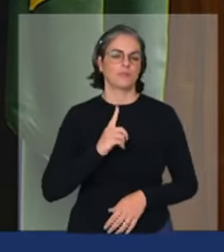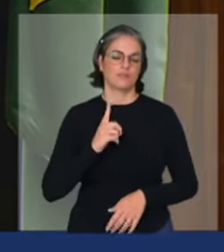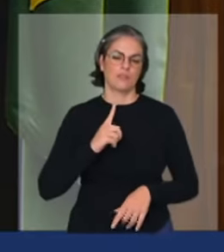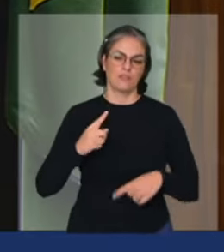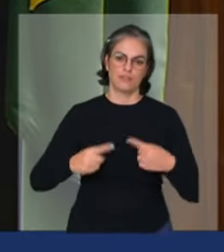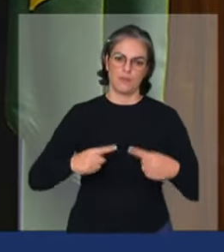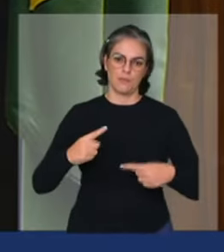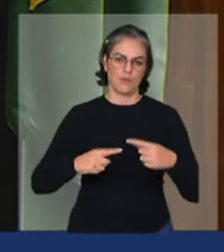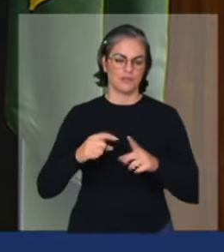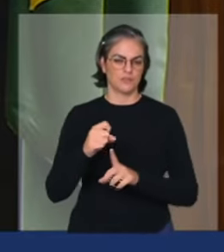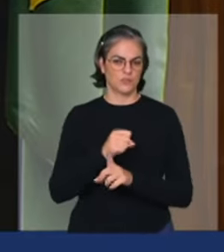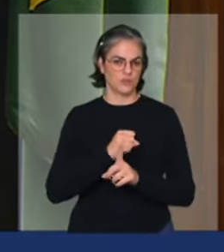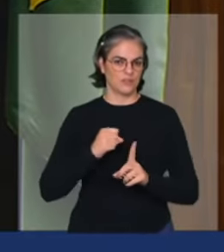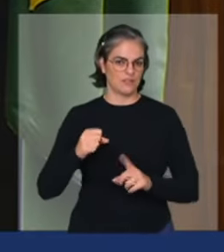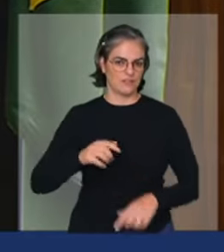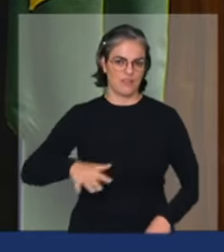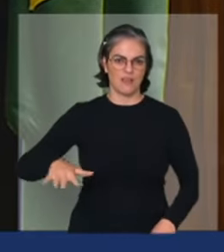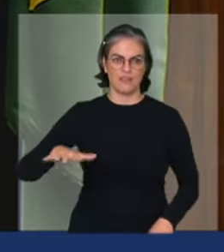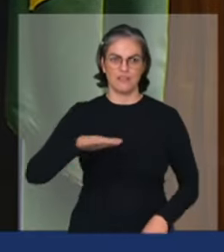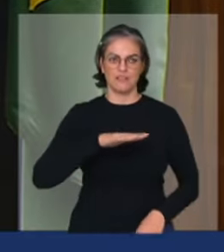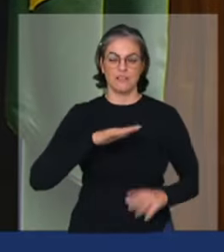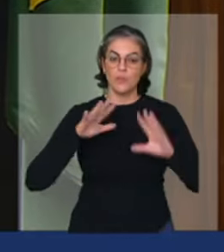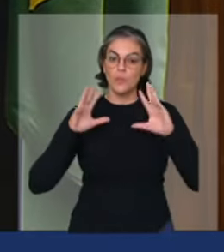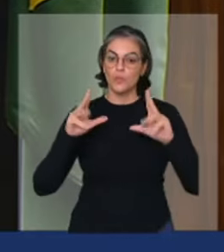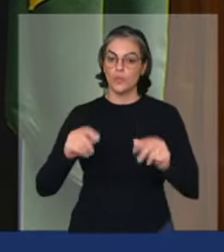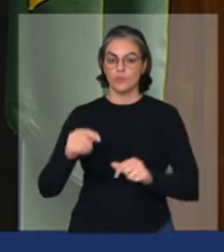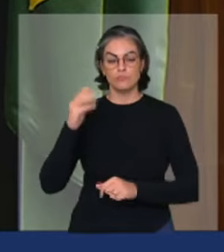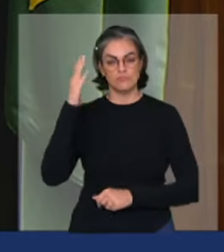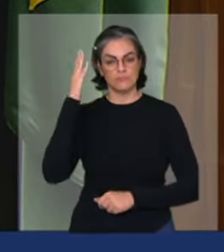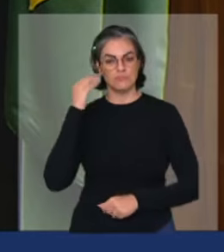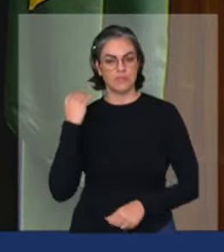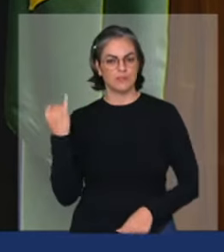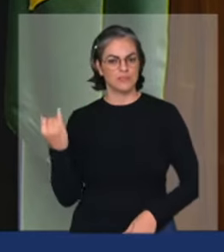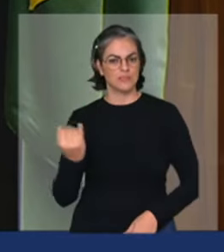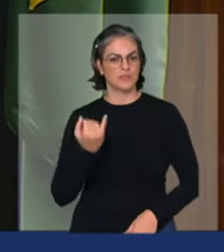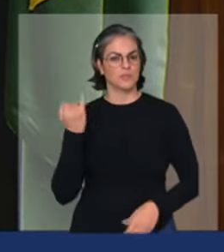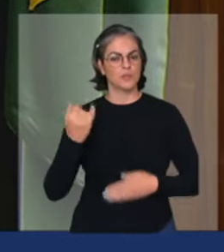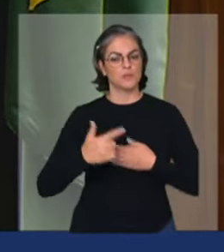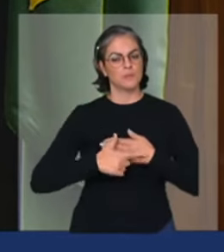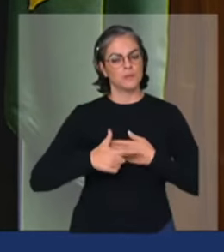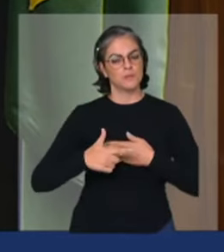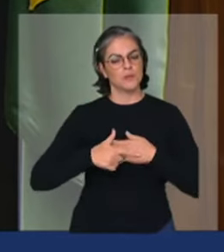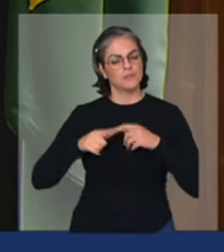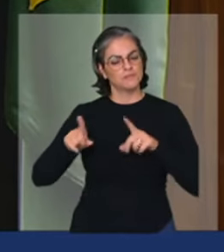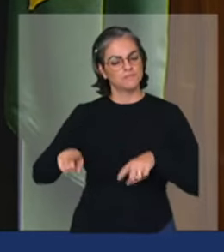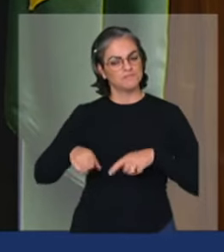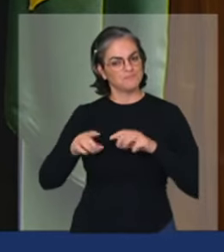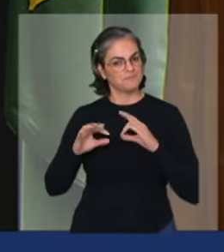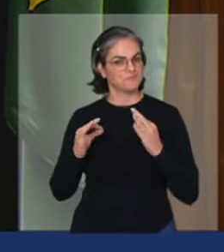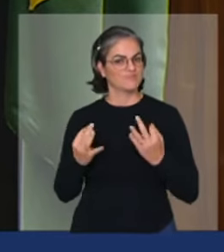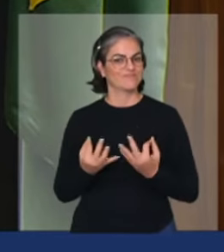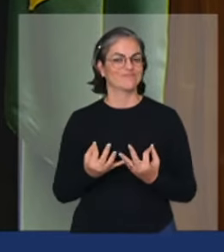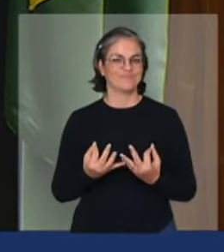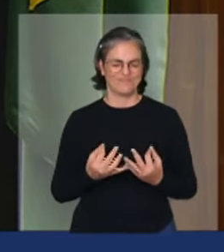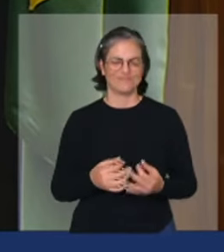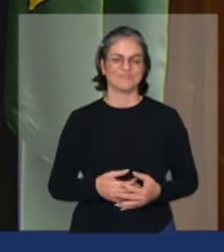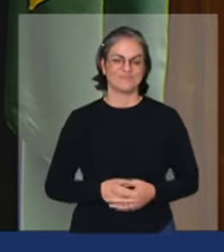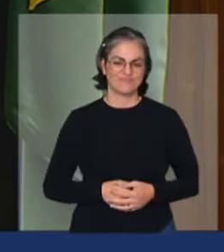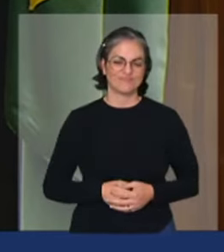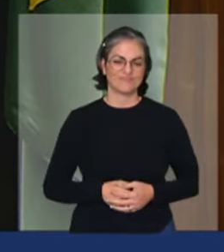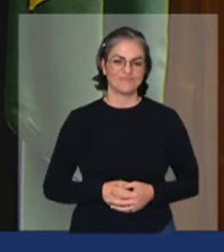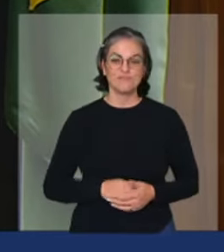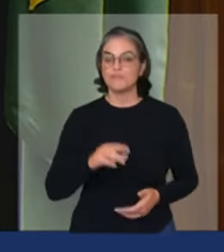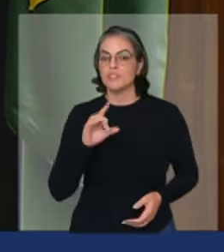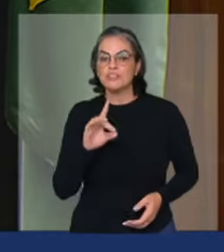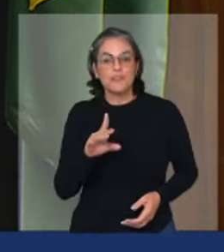todos afirmam o papel da agricultura familiar é preciso não só fazer essa afirmação e o